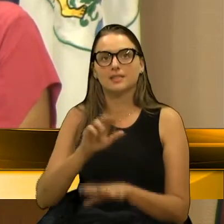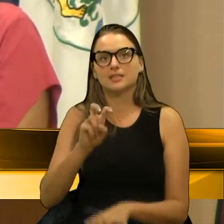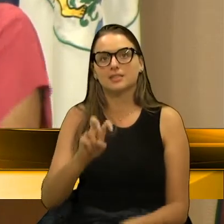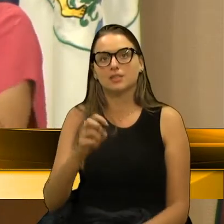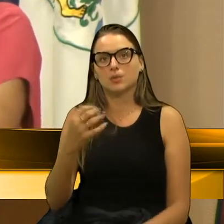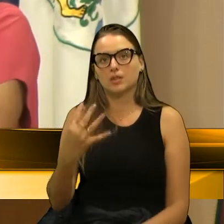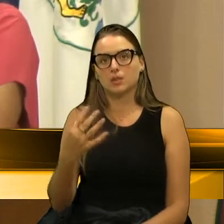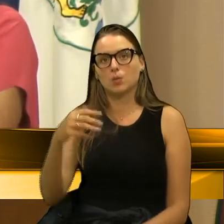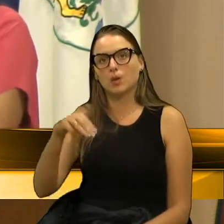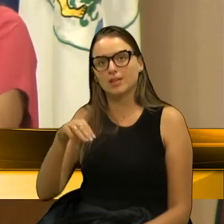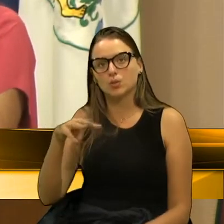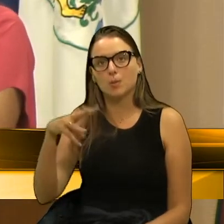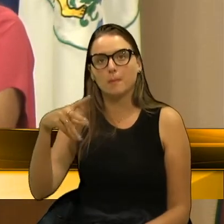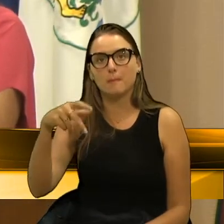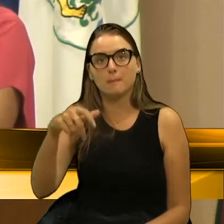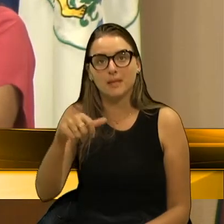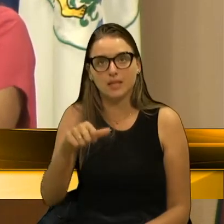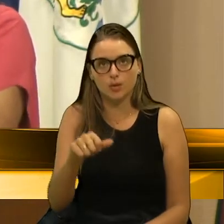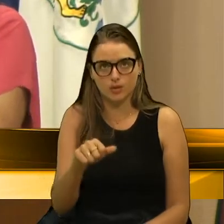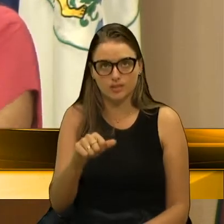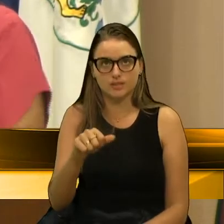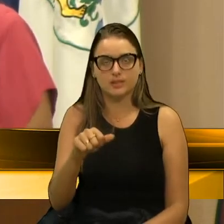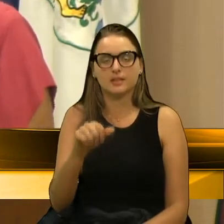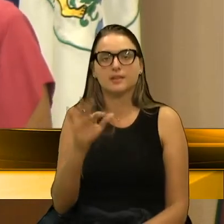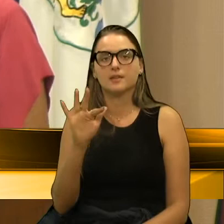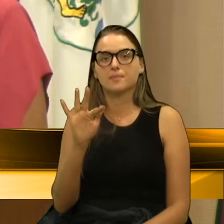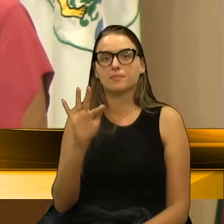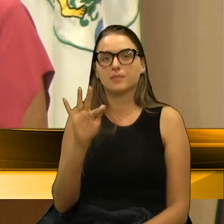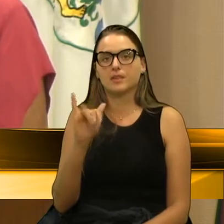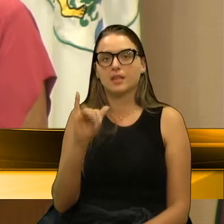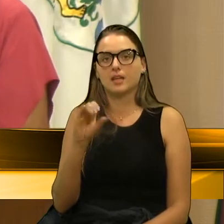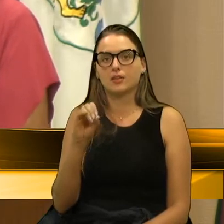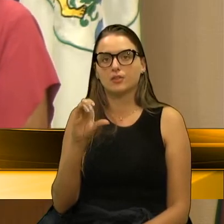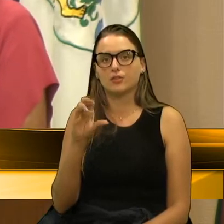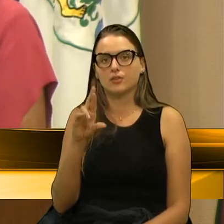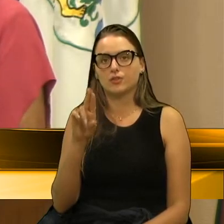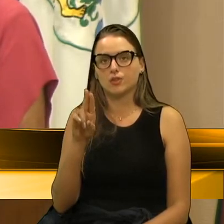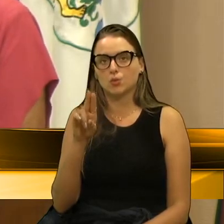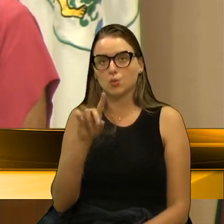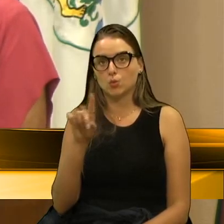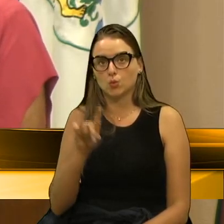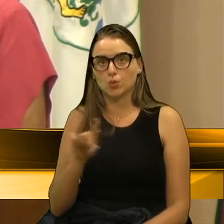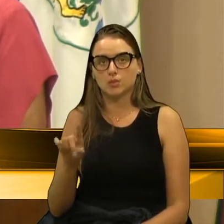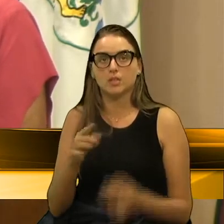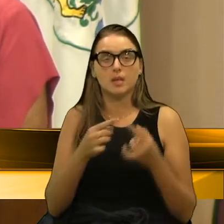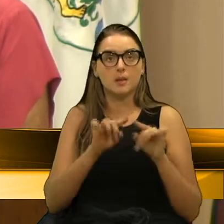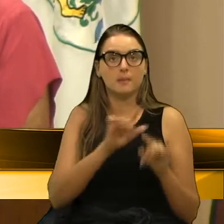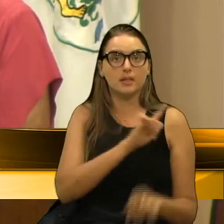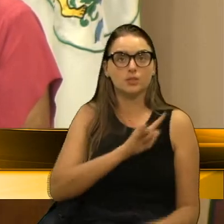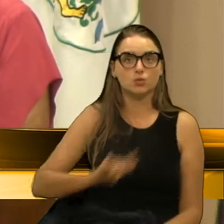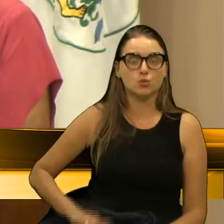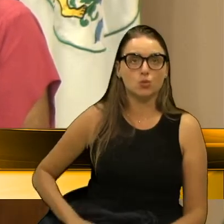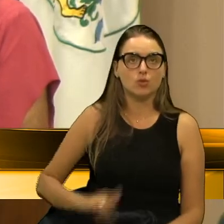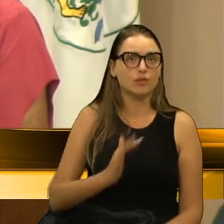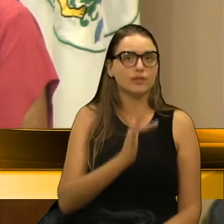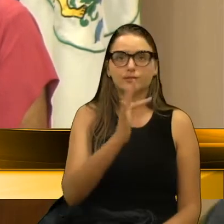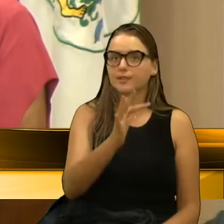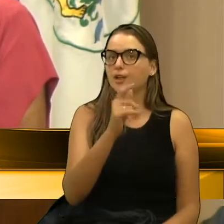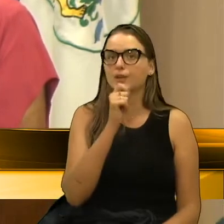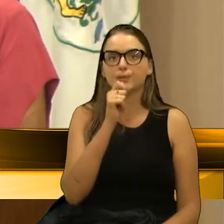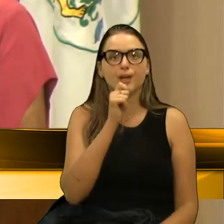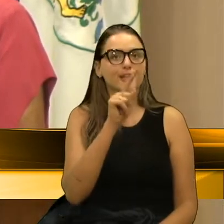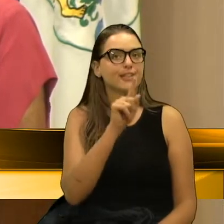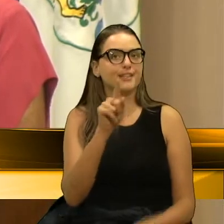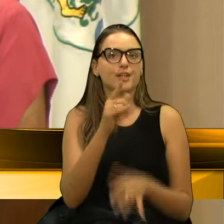milhões, né? pela Fiocruz, sendo disponibilizadas, mas que o governo federal ainda não deu o